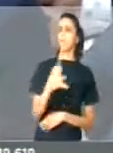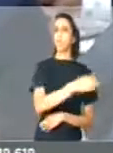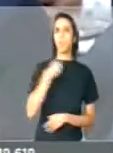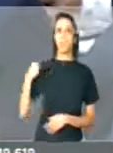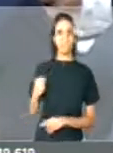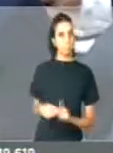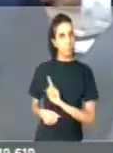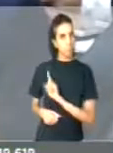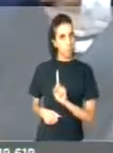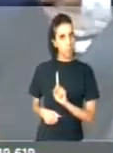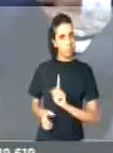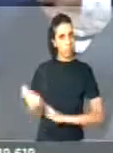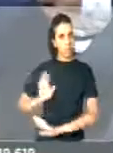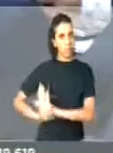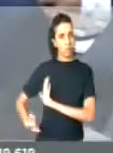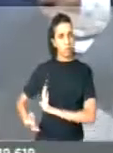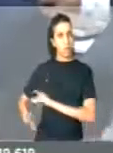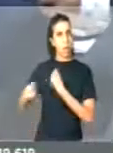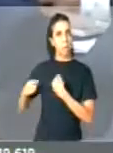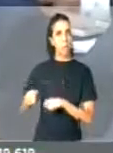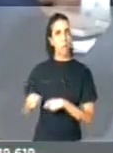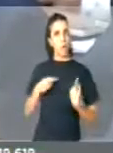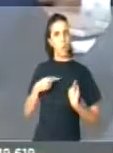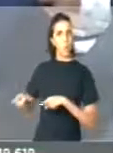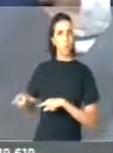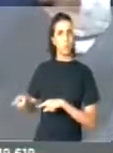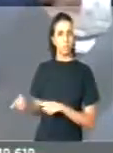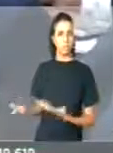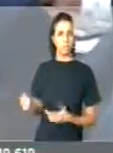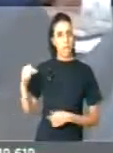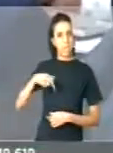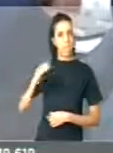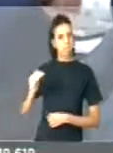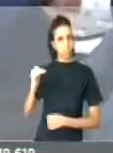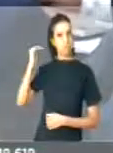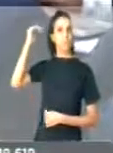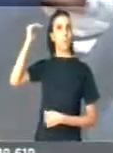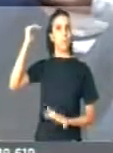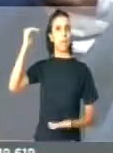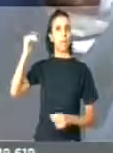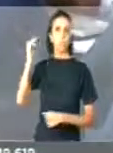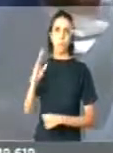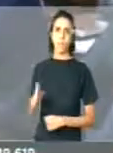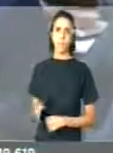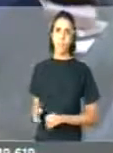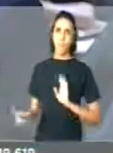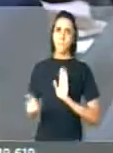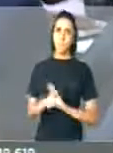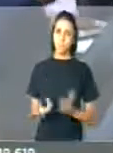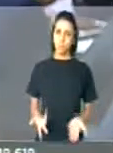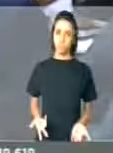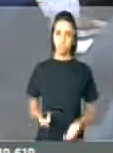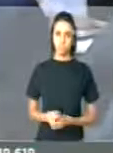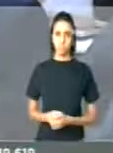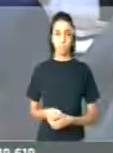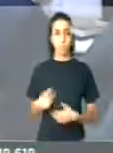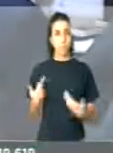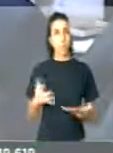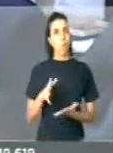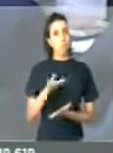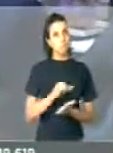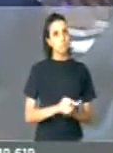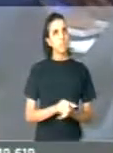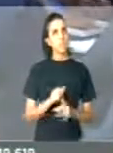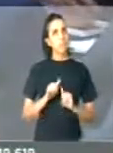providências quanto a esses ataques à soberania do povo brasileiro e do nosso território então, senhor presidente, eu quero fazer aqui o registro